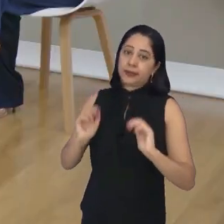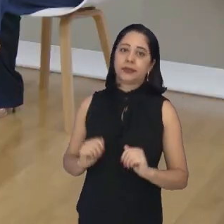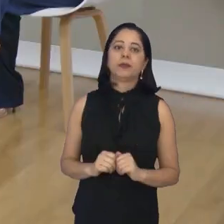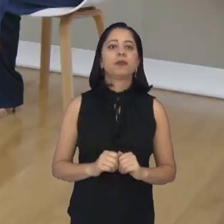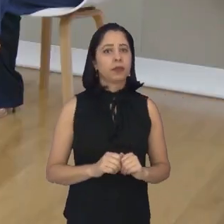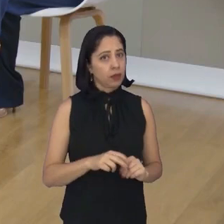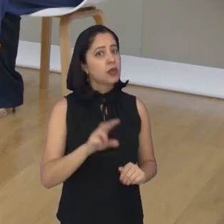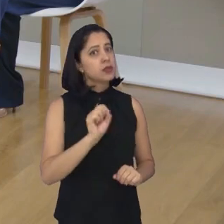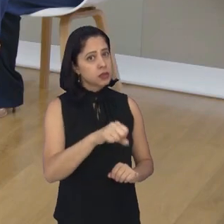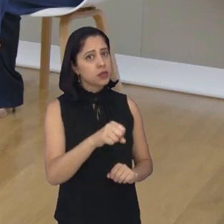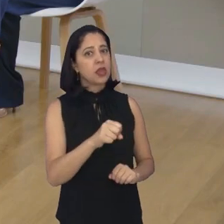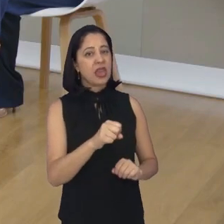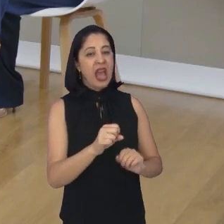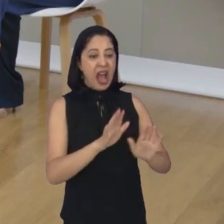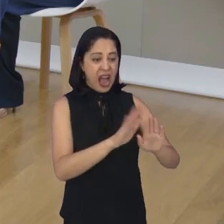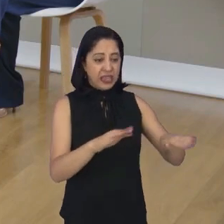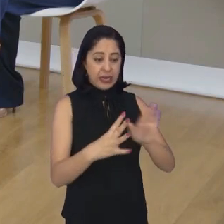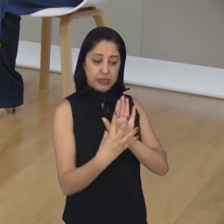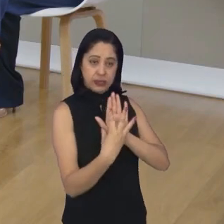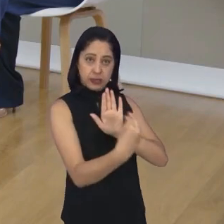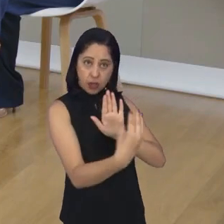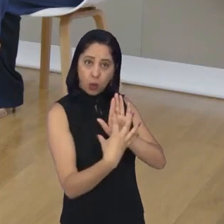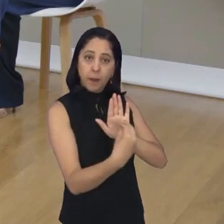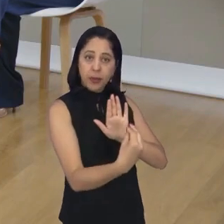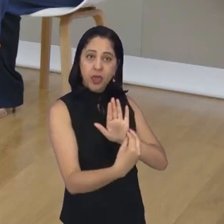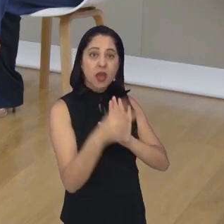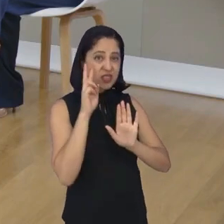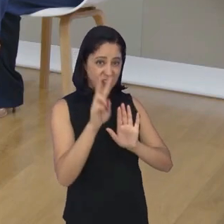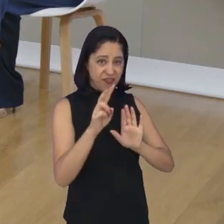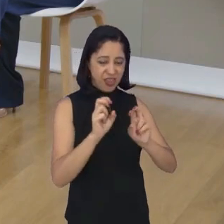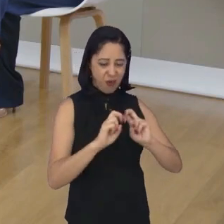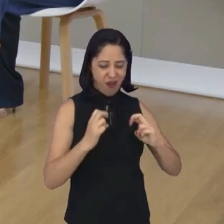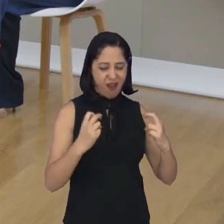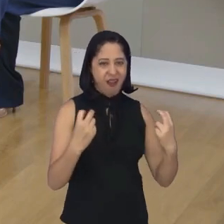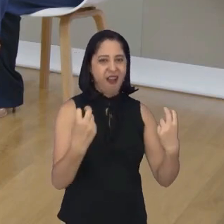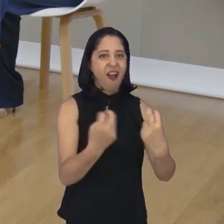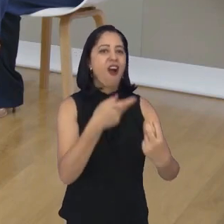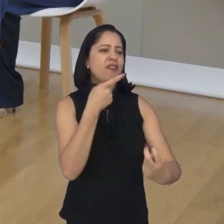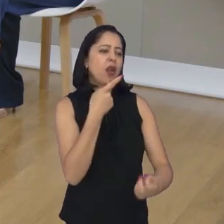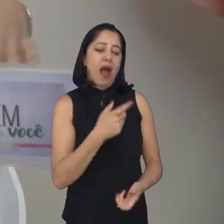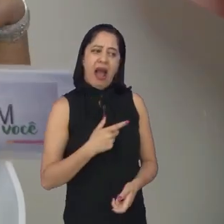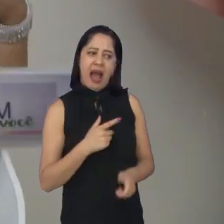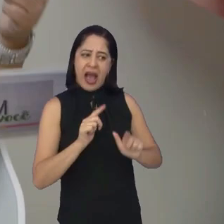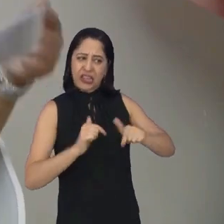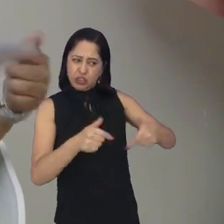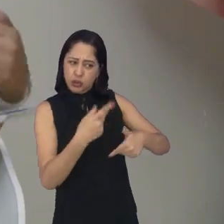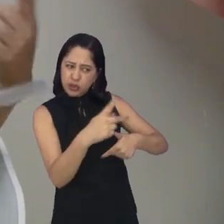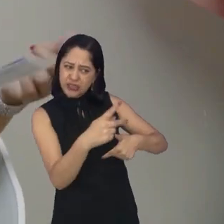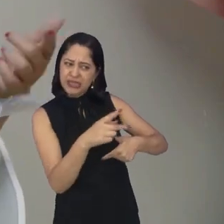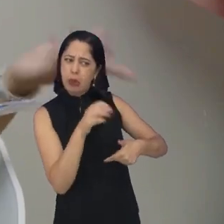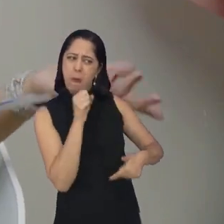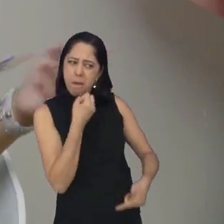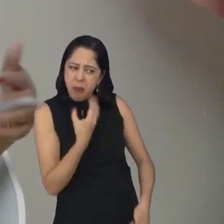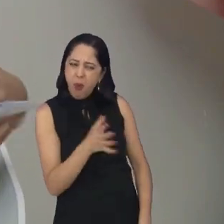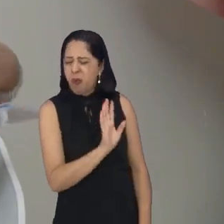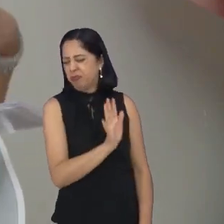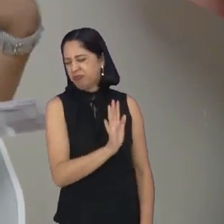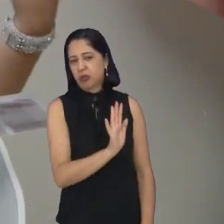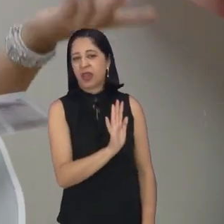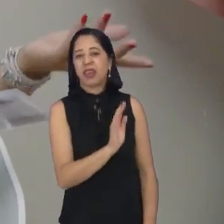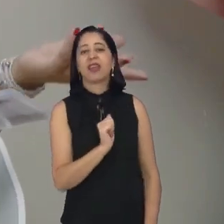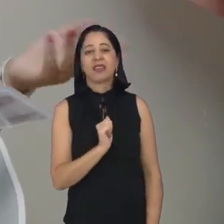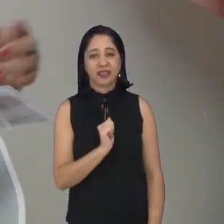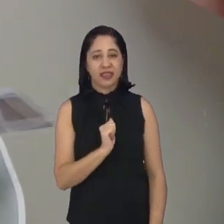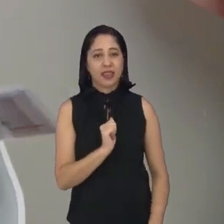copiam mesmo o comportamento, Tem ali a roda de conversa, olha, não está legal, o seu comportamento não foi bacana, aí o aluno respondeu,